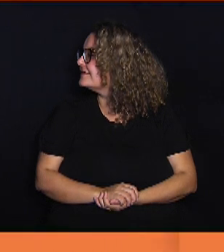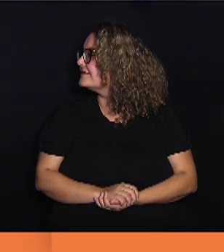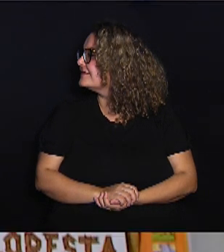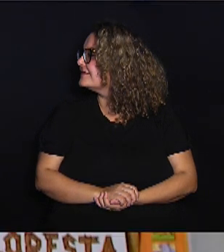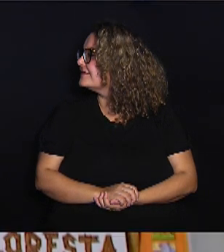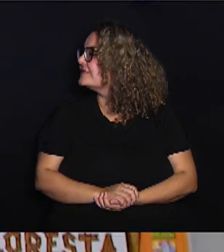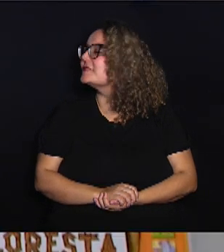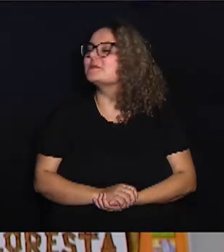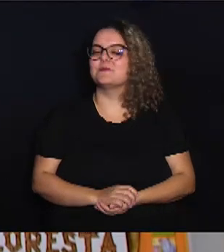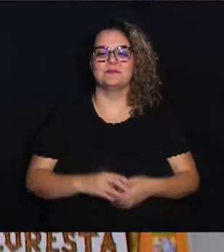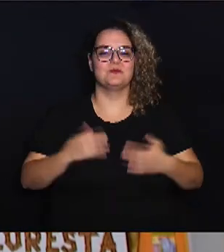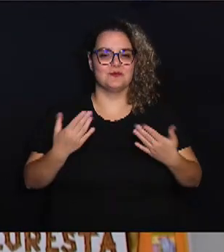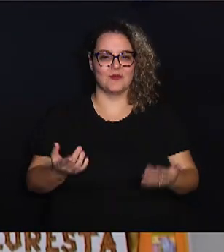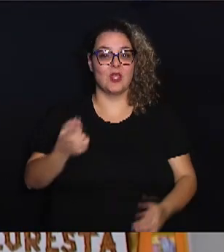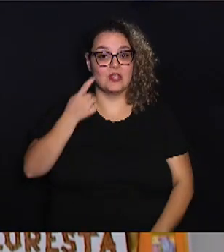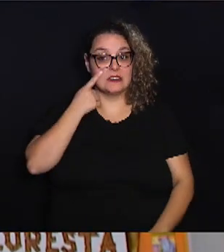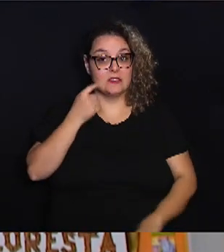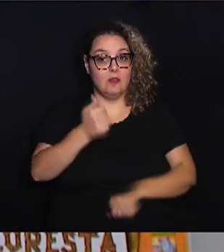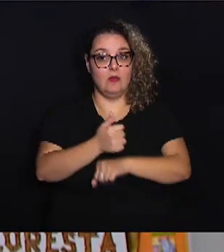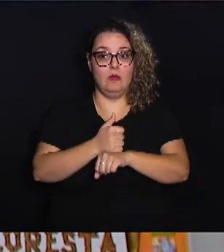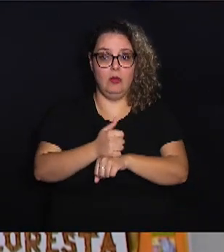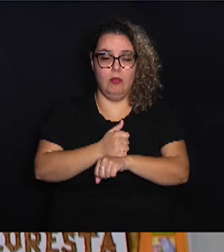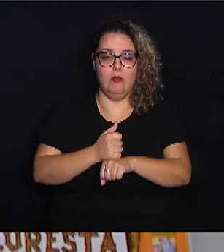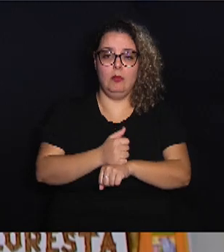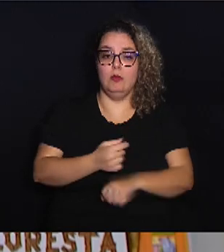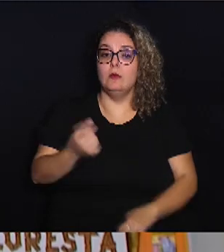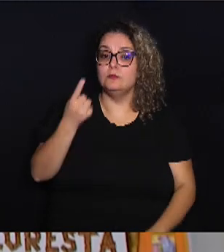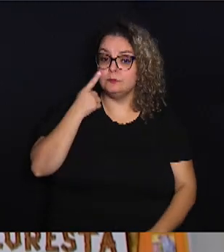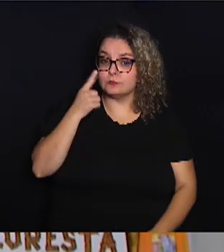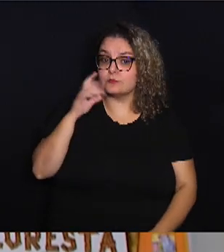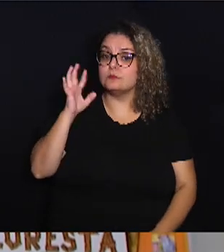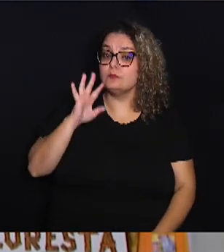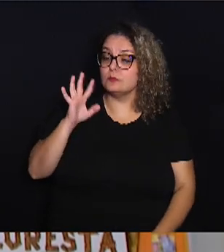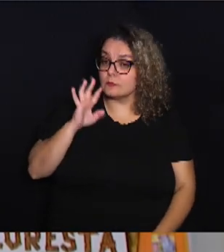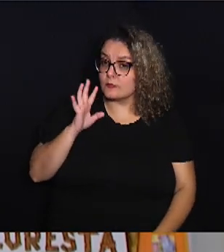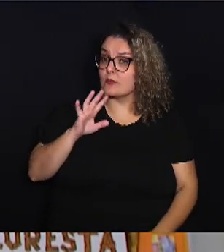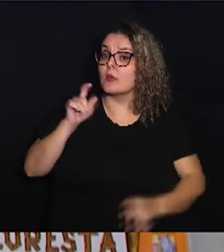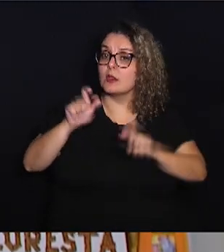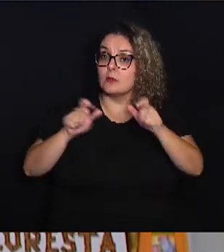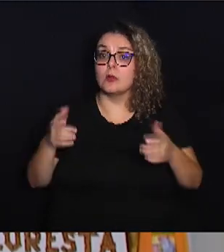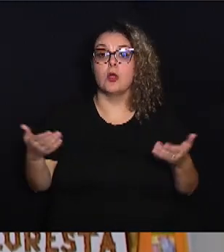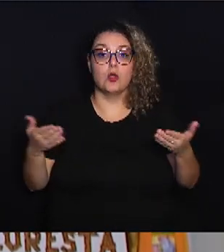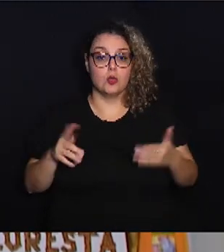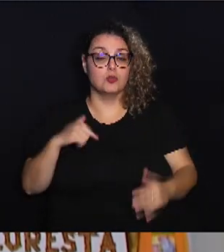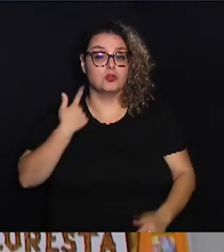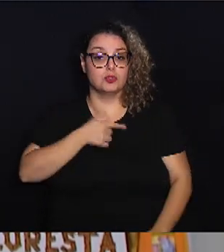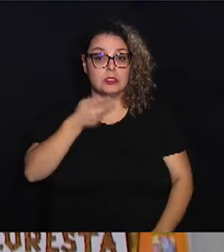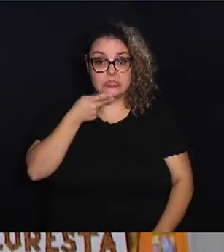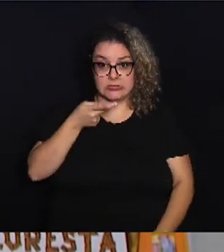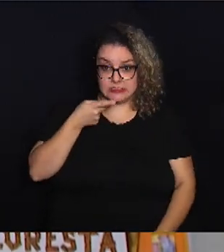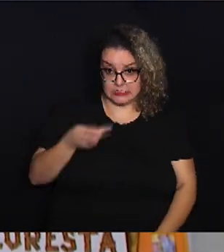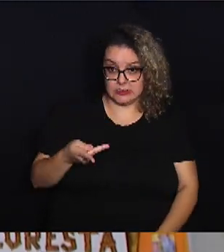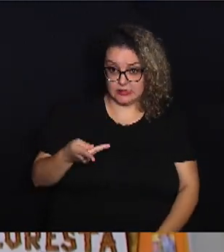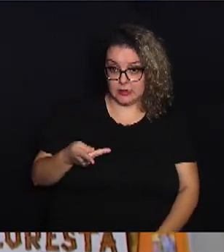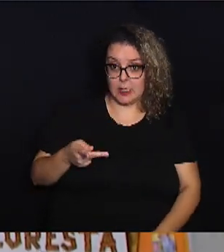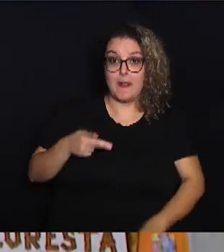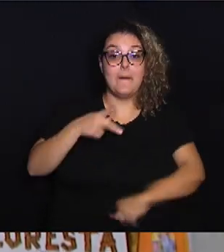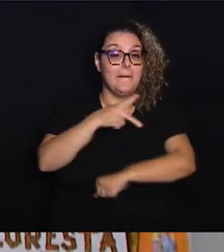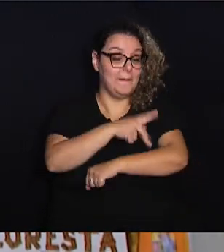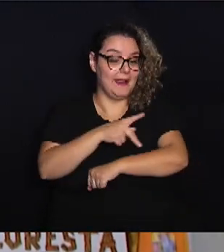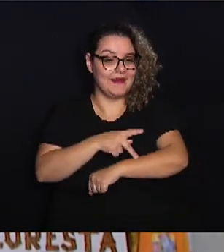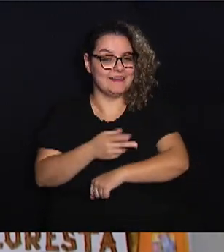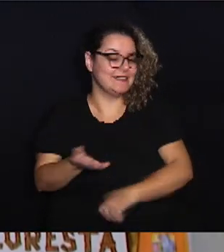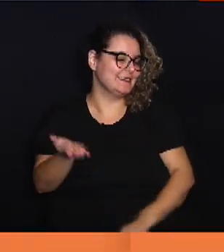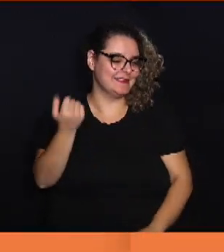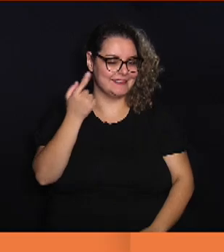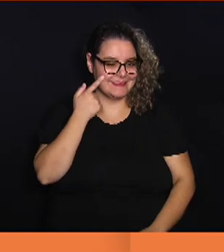Bom, é o quadro Se Liga na Profissão e olha só que bacana, pessoal. Hoje nós vamos falar sobre pedagoga. Então,